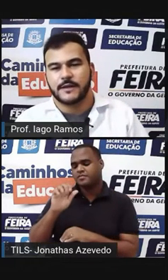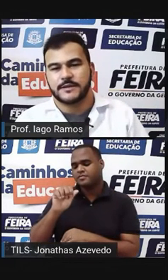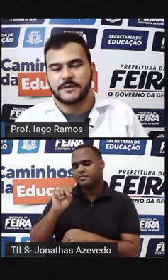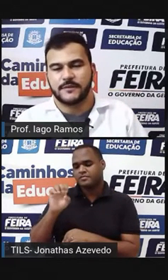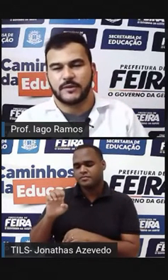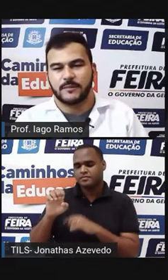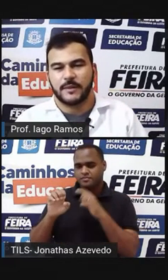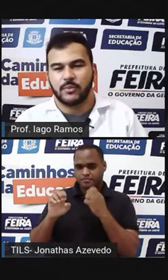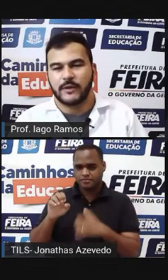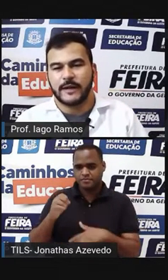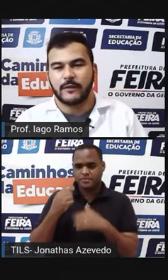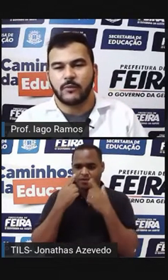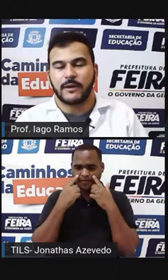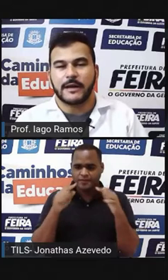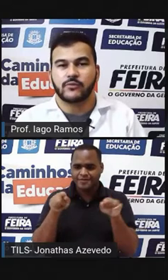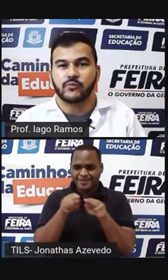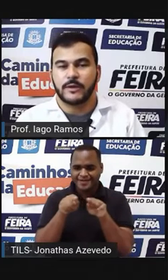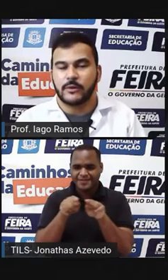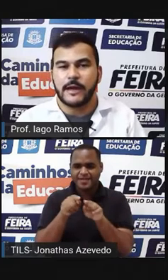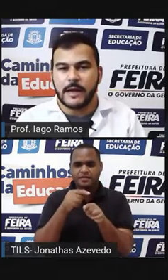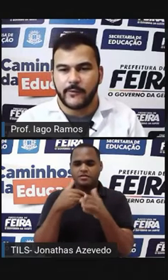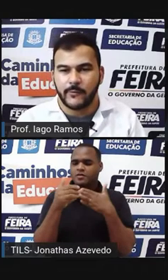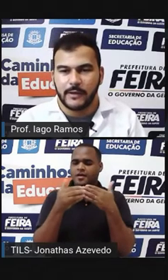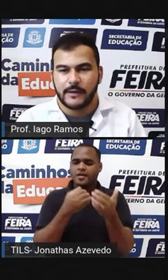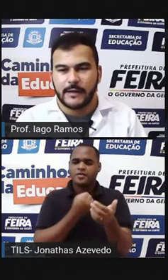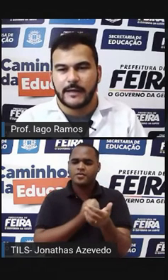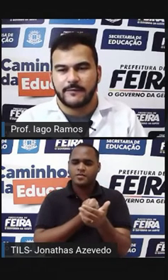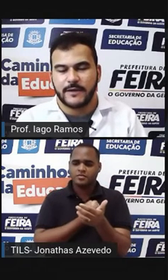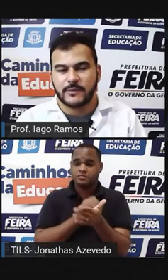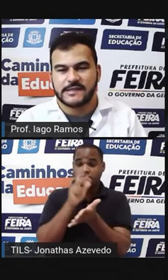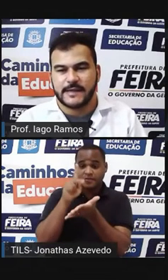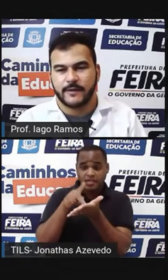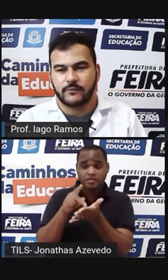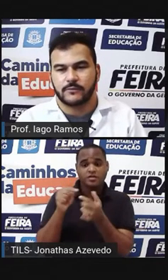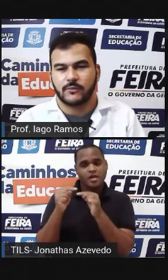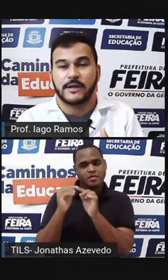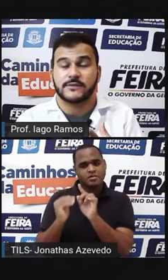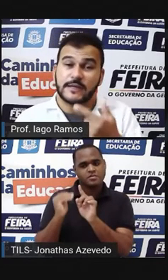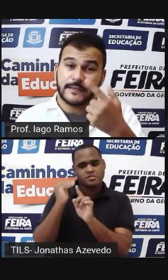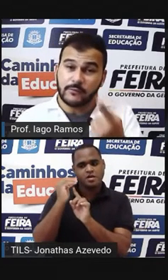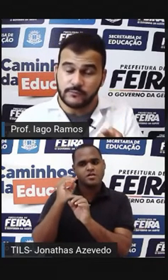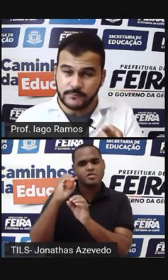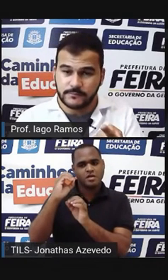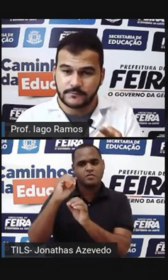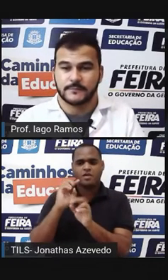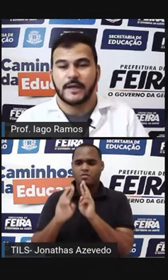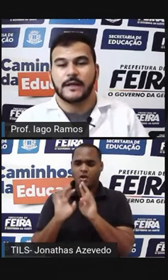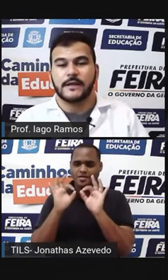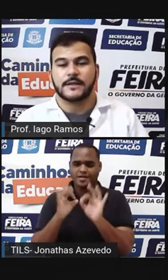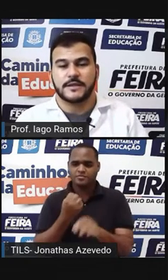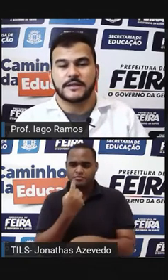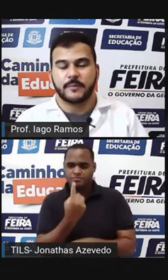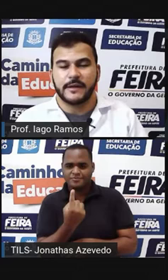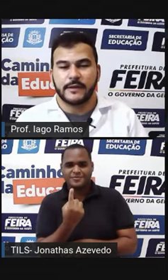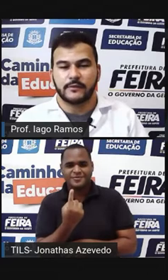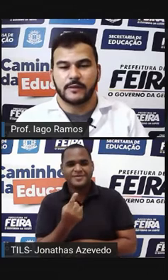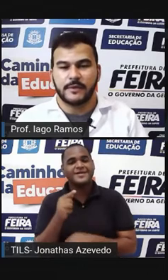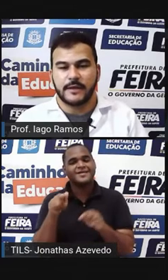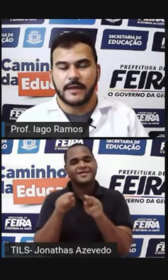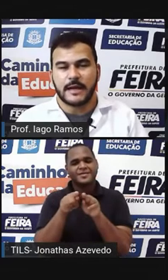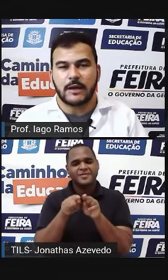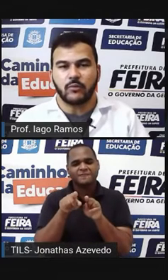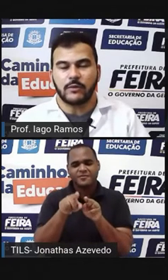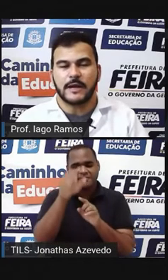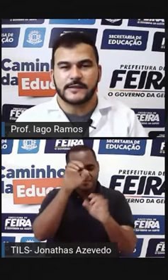A gente viu também Por que que qualquer número real Elevado a 0 O resultado é 1 E a gente aprendeu